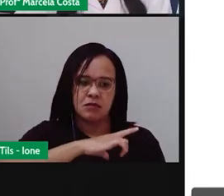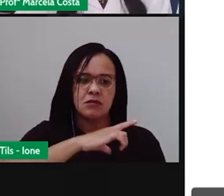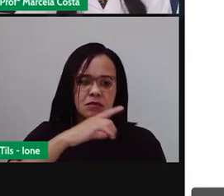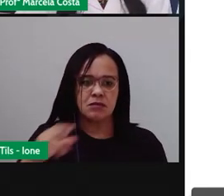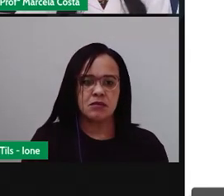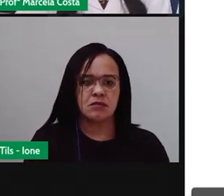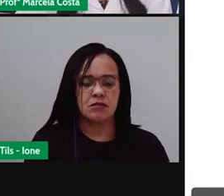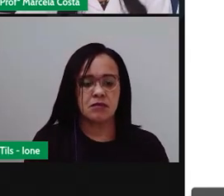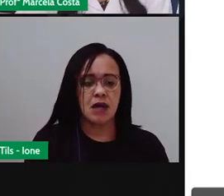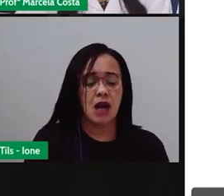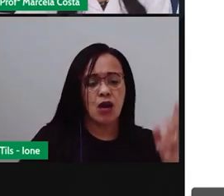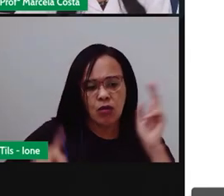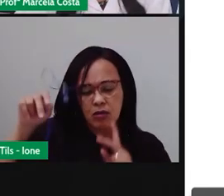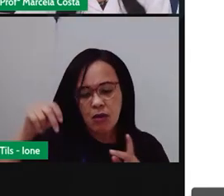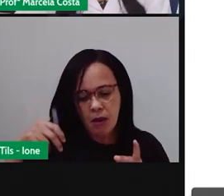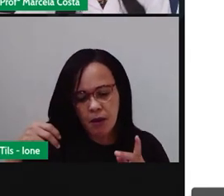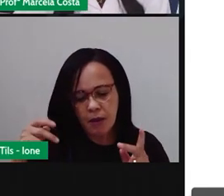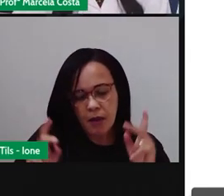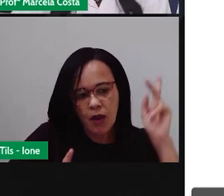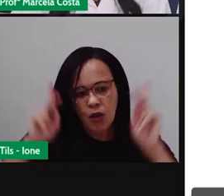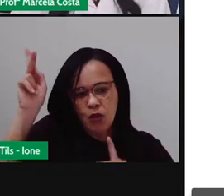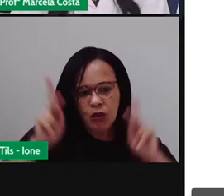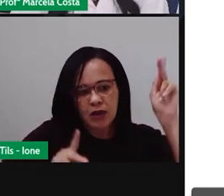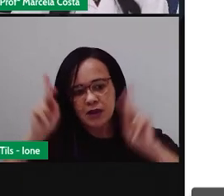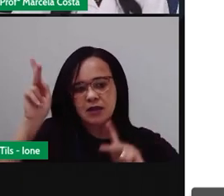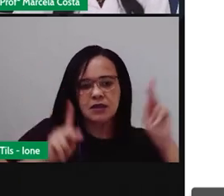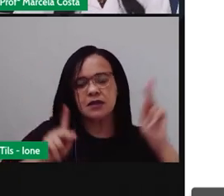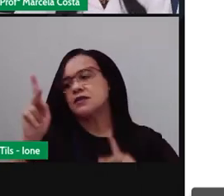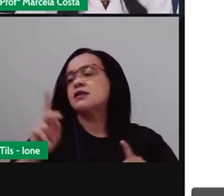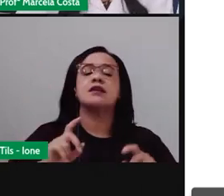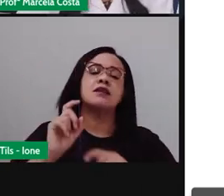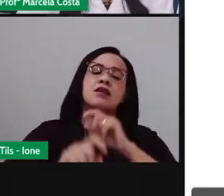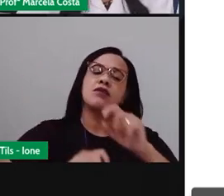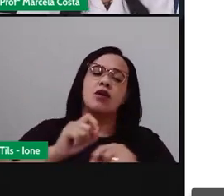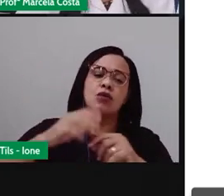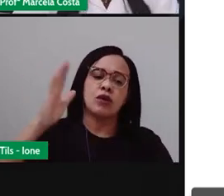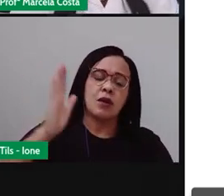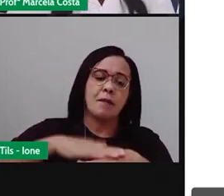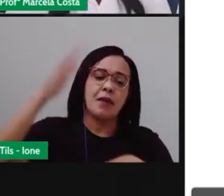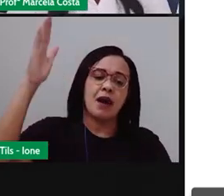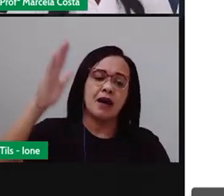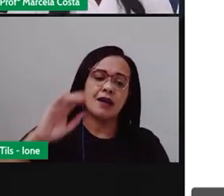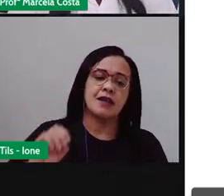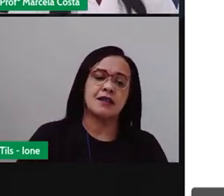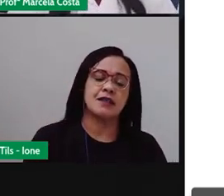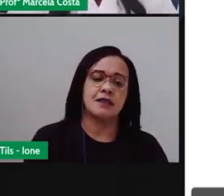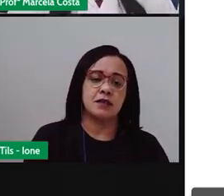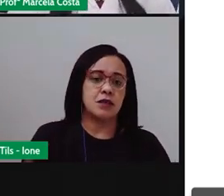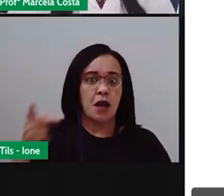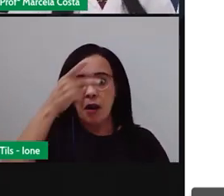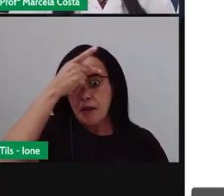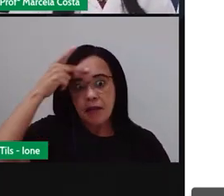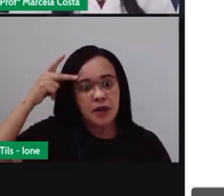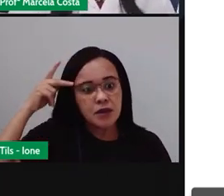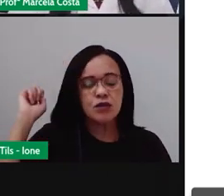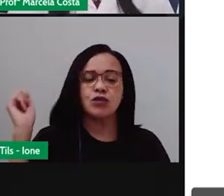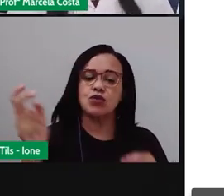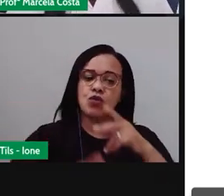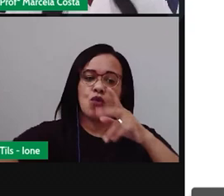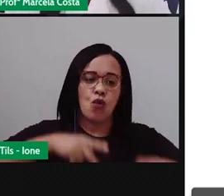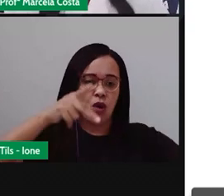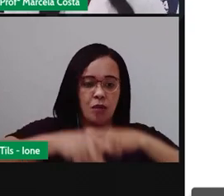O Carnaval é um evento mais popular e famoso do